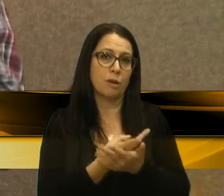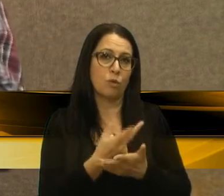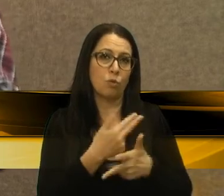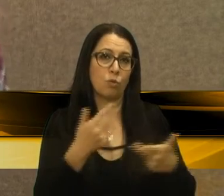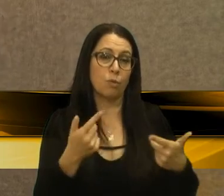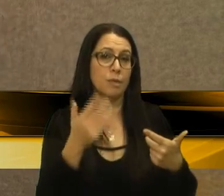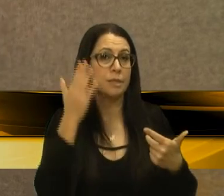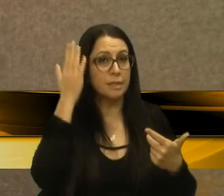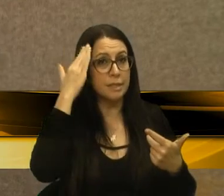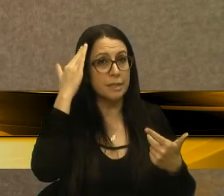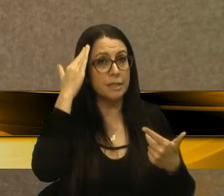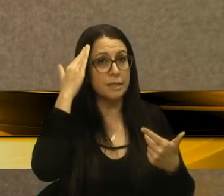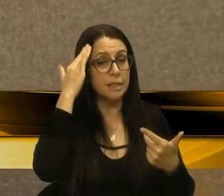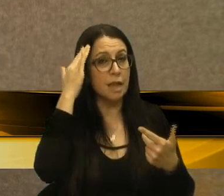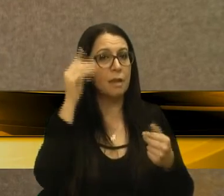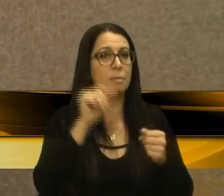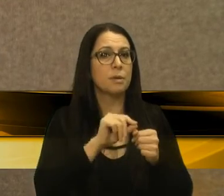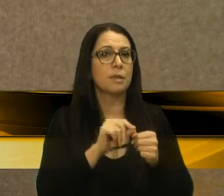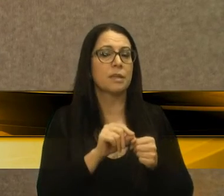aí sabe que só sabe